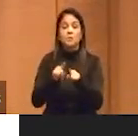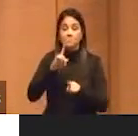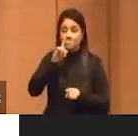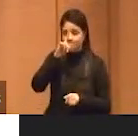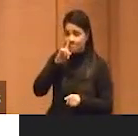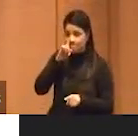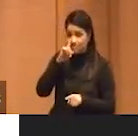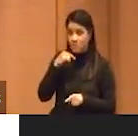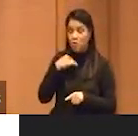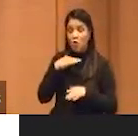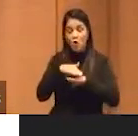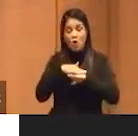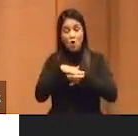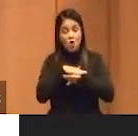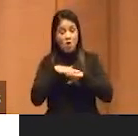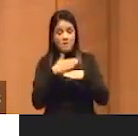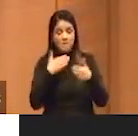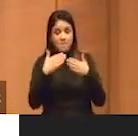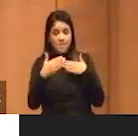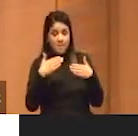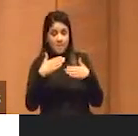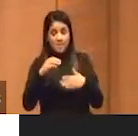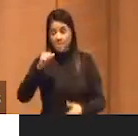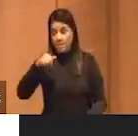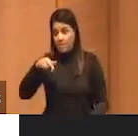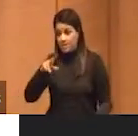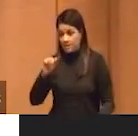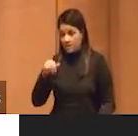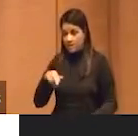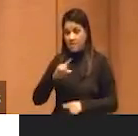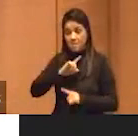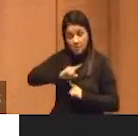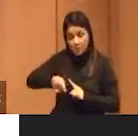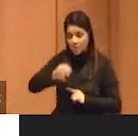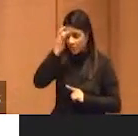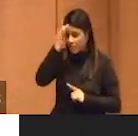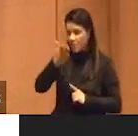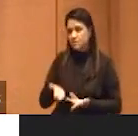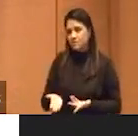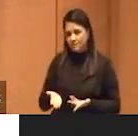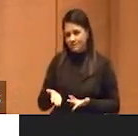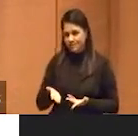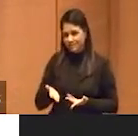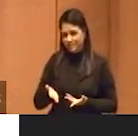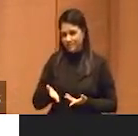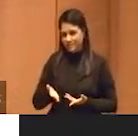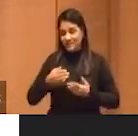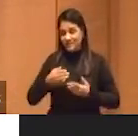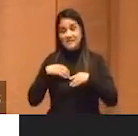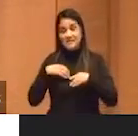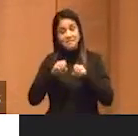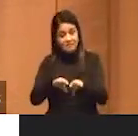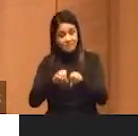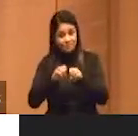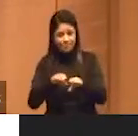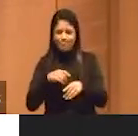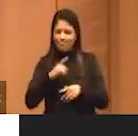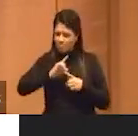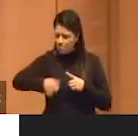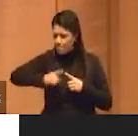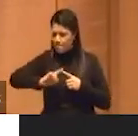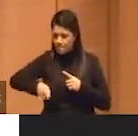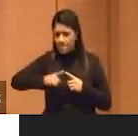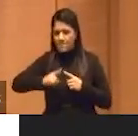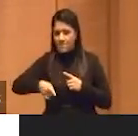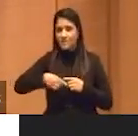Mariana, gente conversava, de que a reação mais fácil é proibir, e isso a gente na educação fez a vida inteira, proibiu